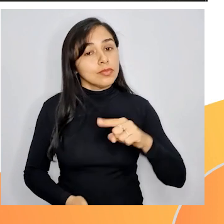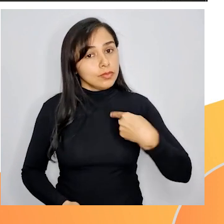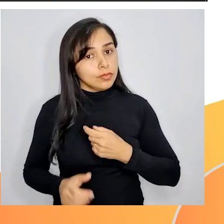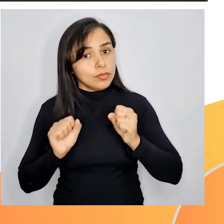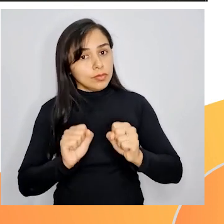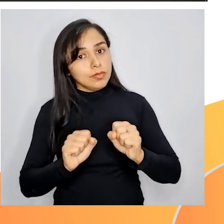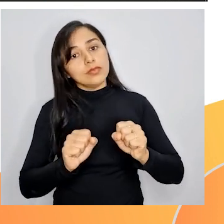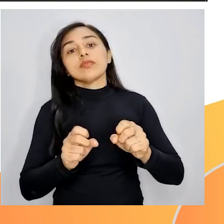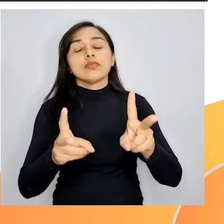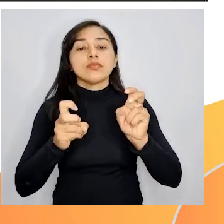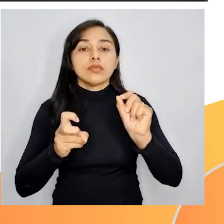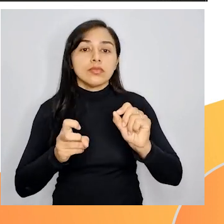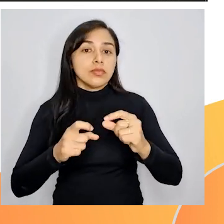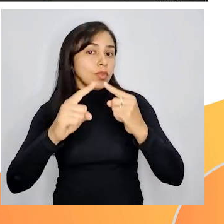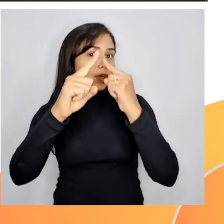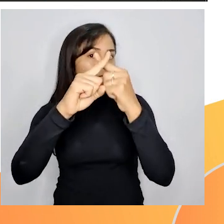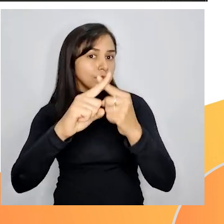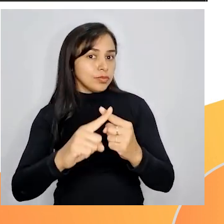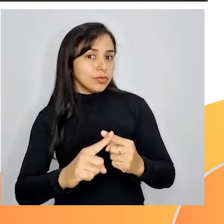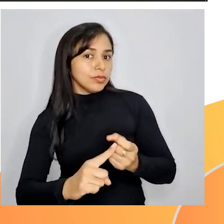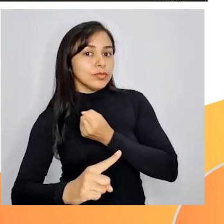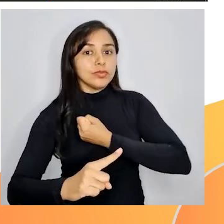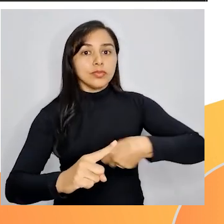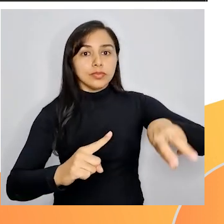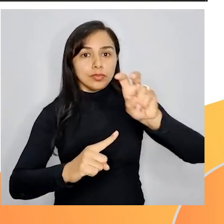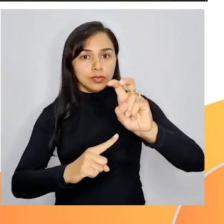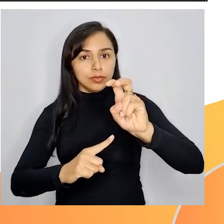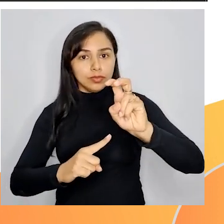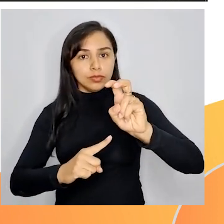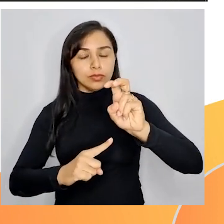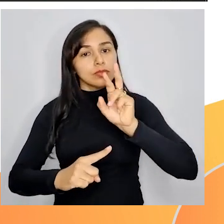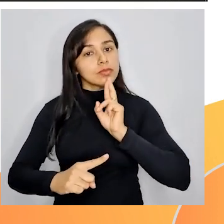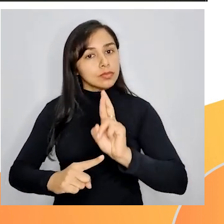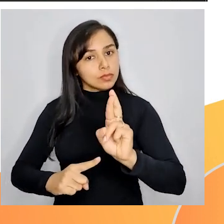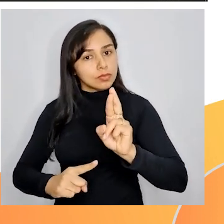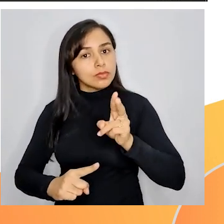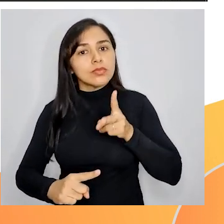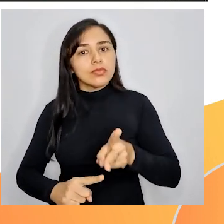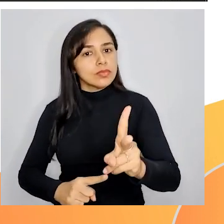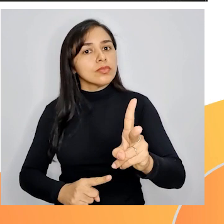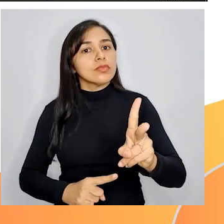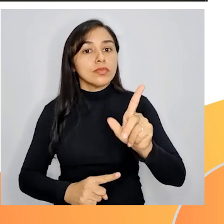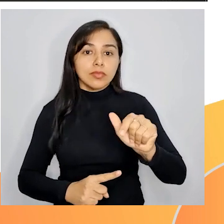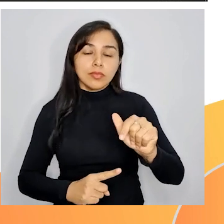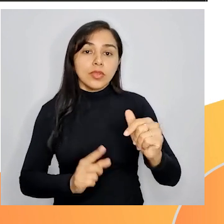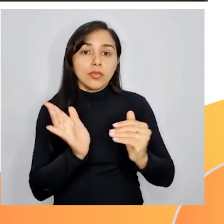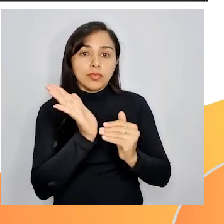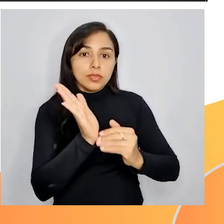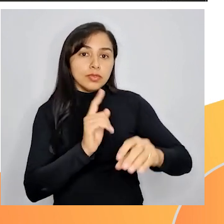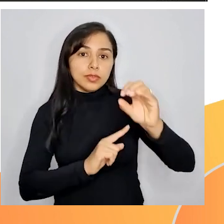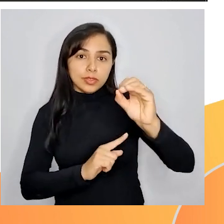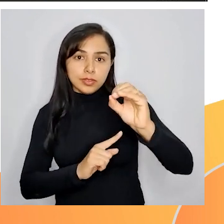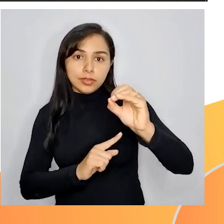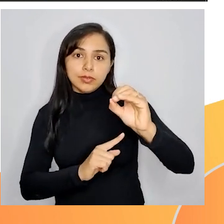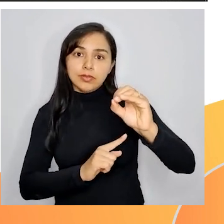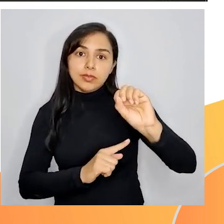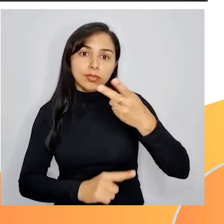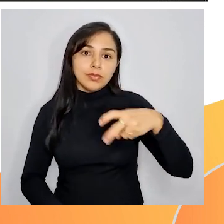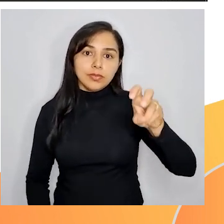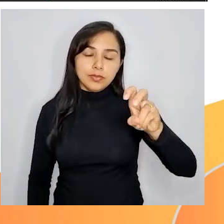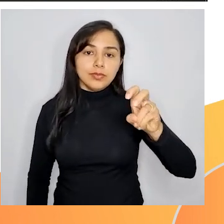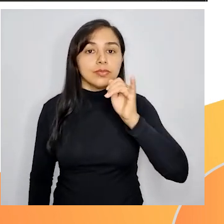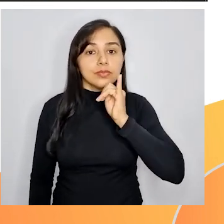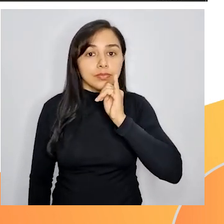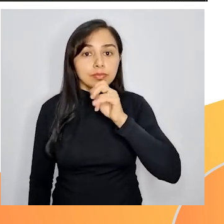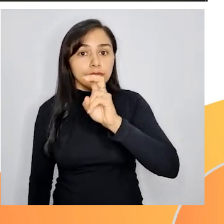perceptível pela multiplicação do número 5. Vocês podem ver que 5 vezes 1 é 5, 5 vezes 2 é